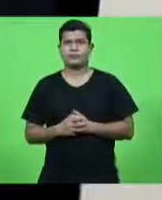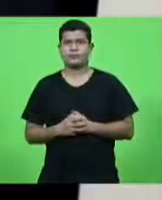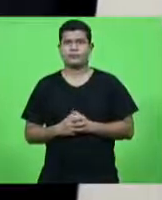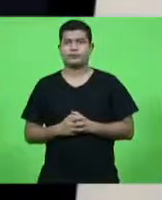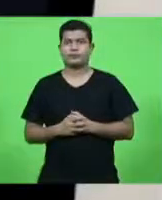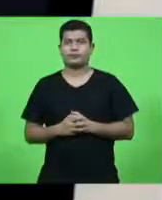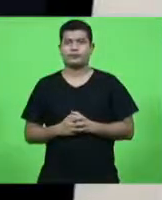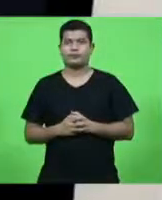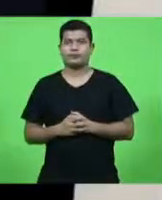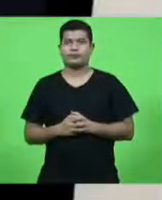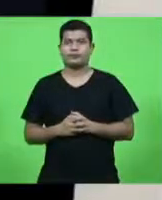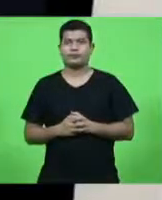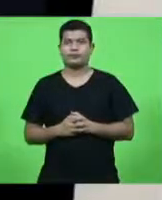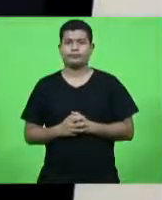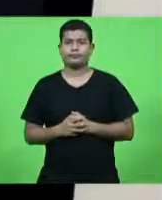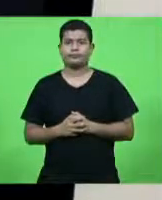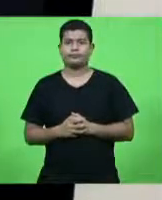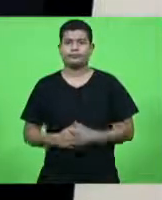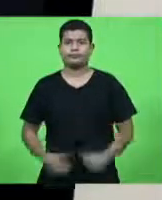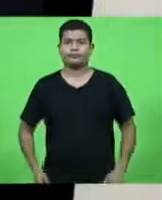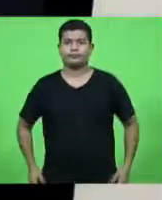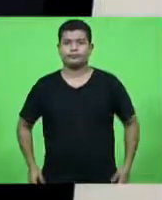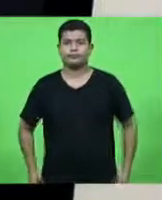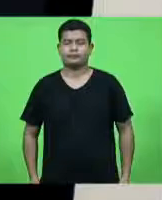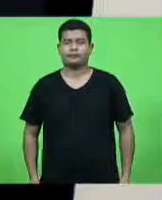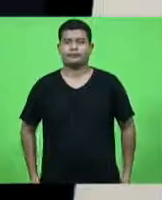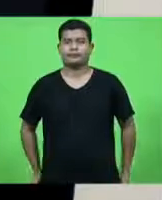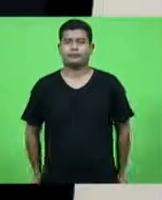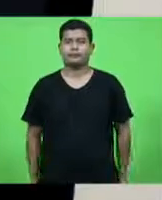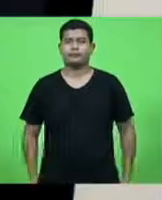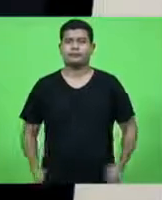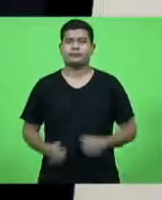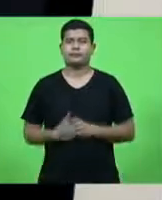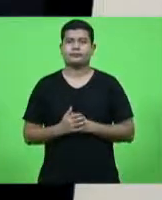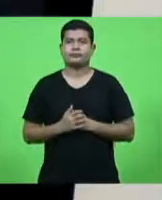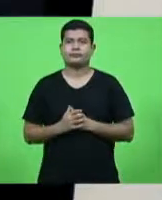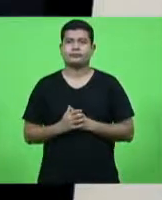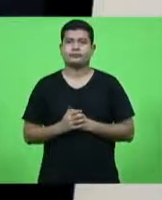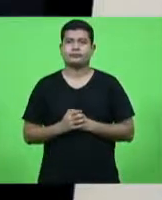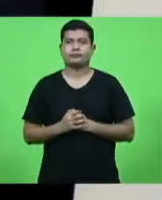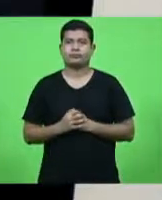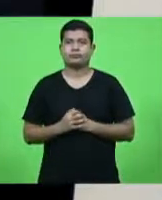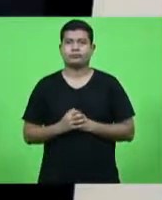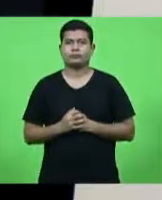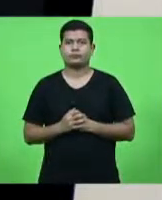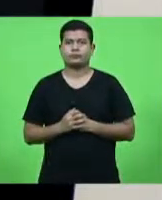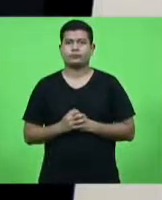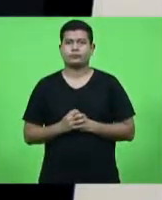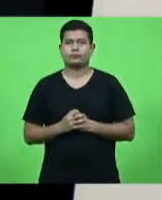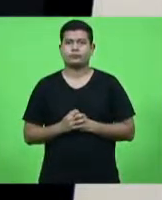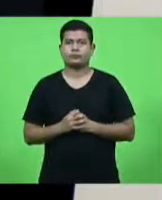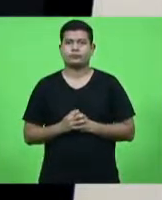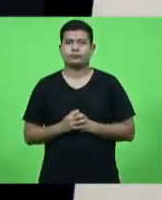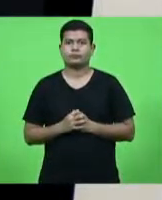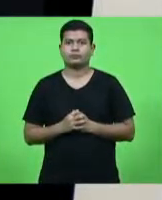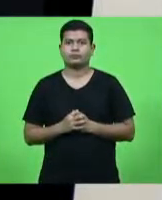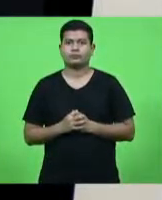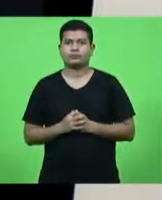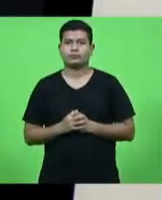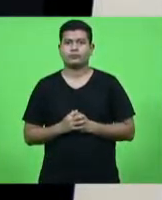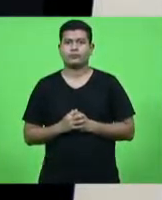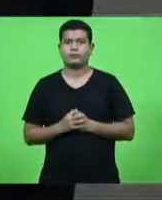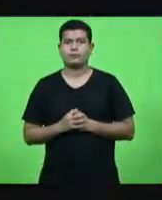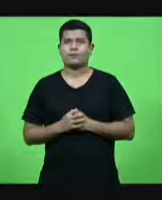Um governo que não tentou alterar casuisticamente a Constituição para buscar um novo mandato.